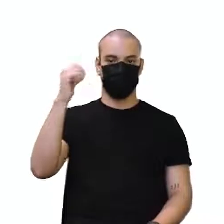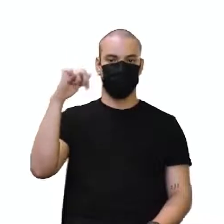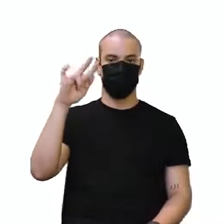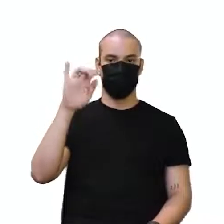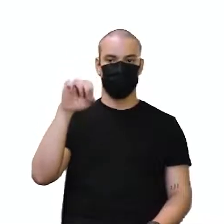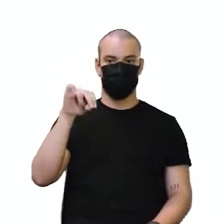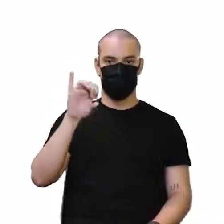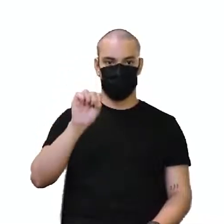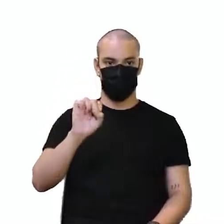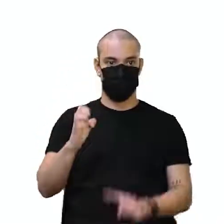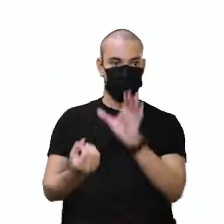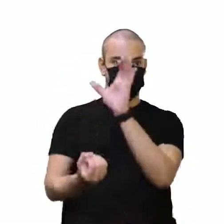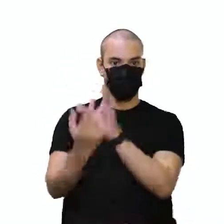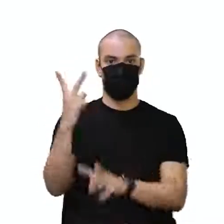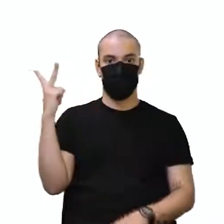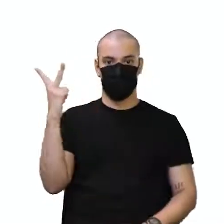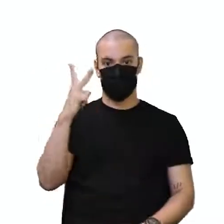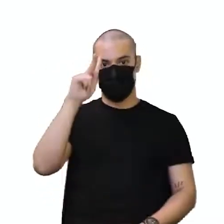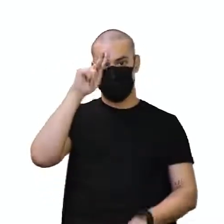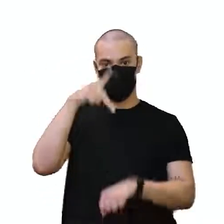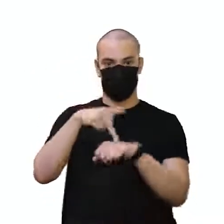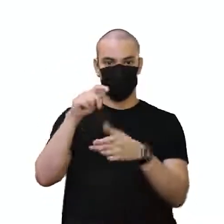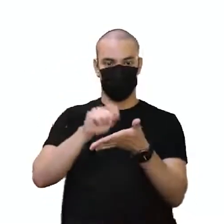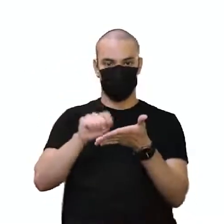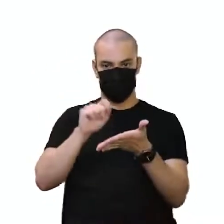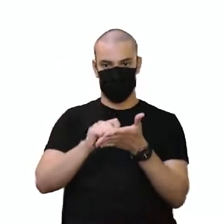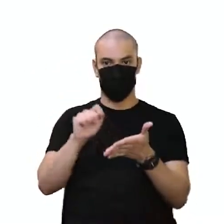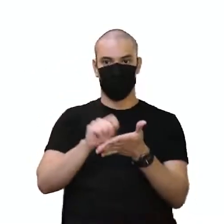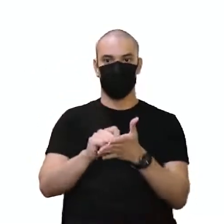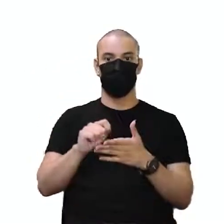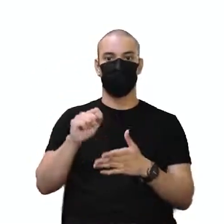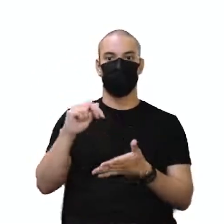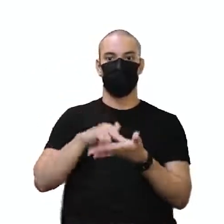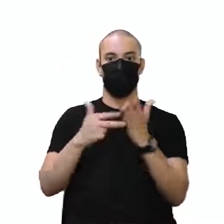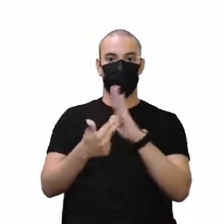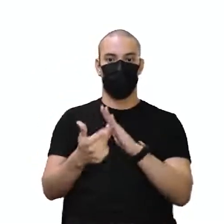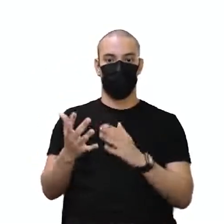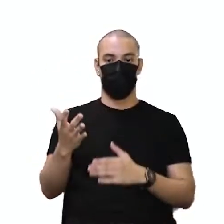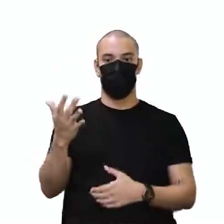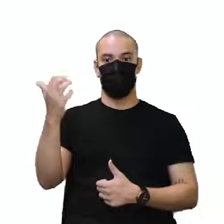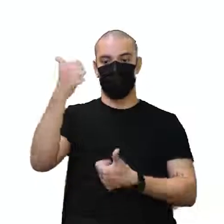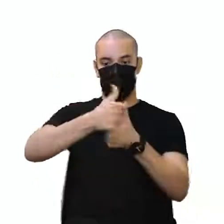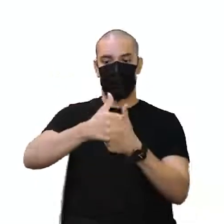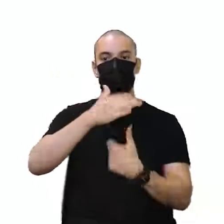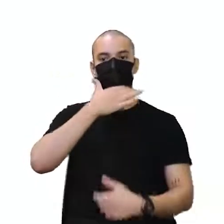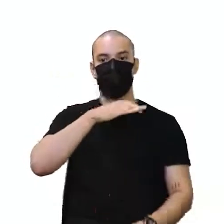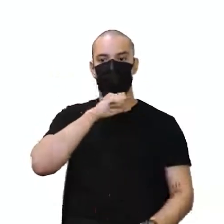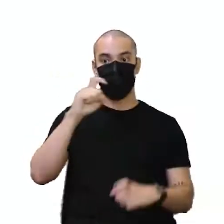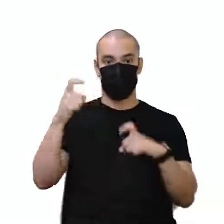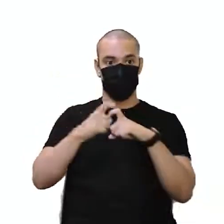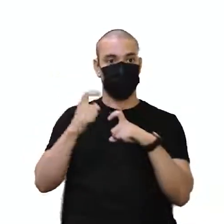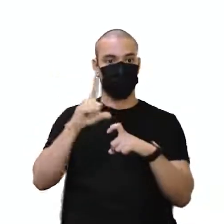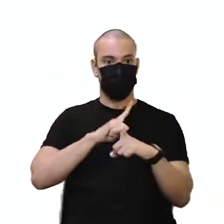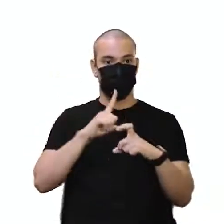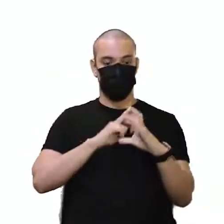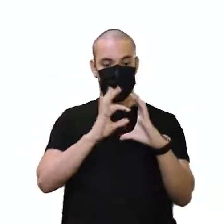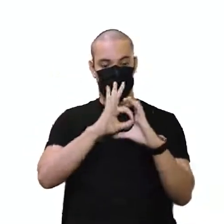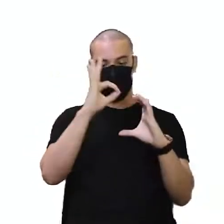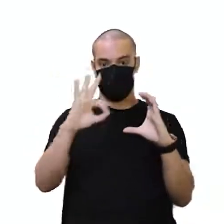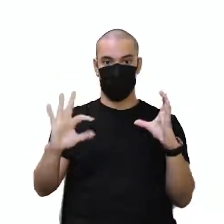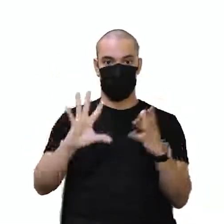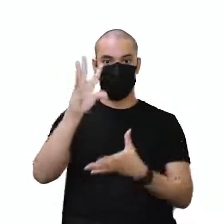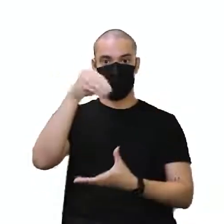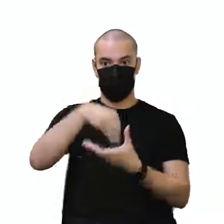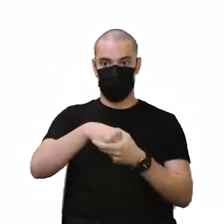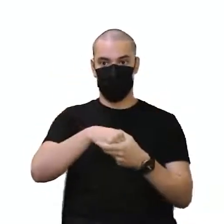elaborada por Hipócrates e Cos, conhecido como pai da medicina, haviam partículas hereditárias nos órgãos dos